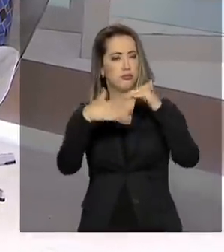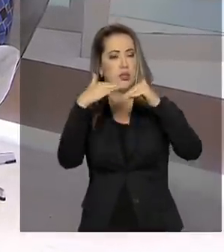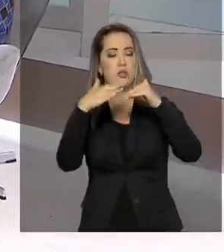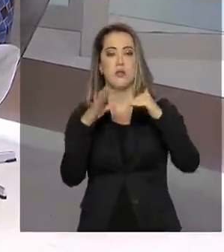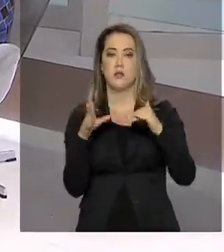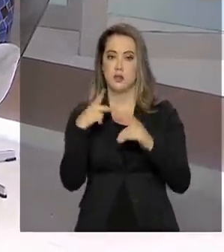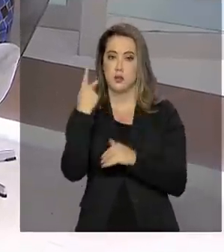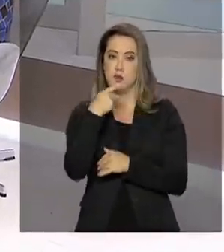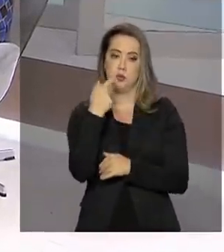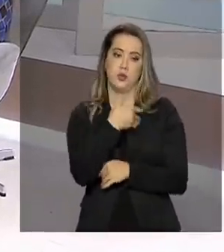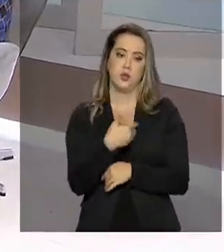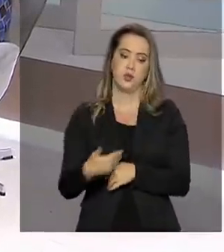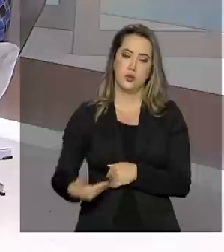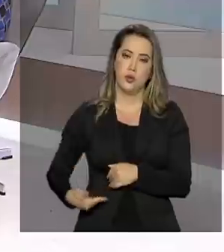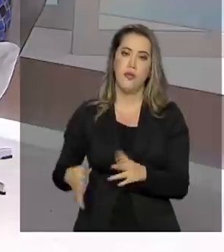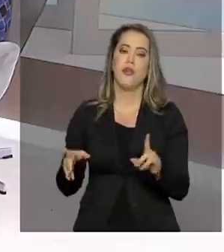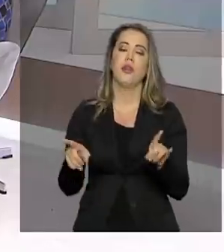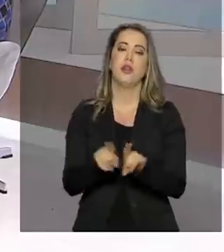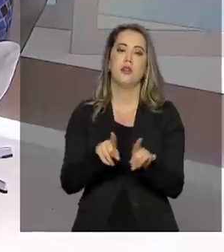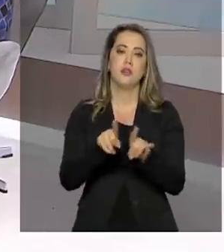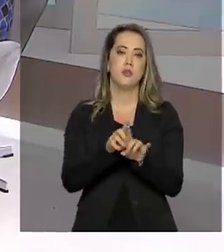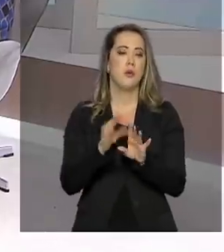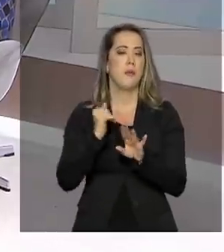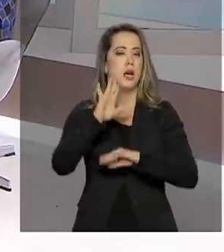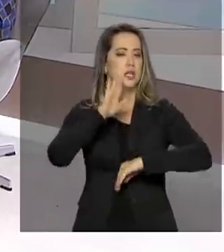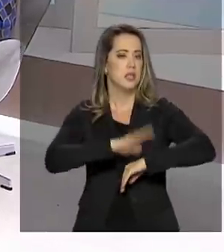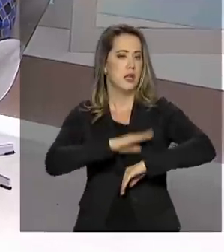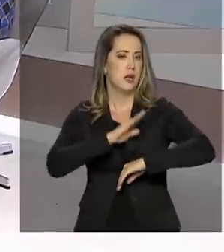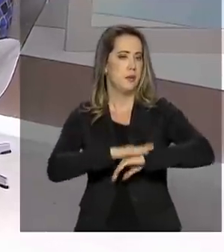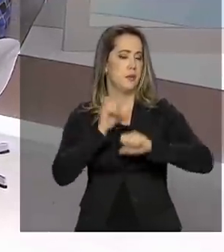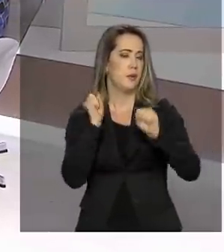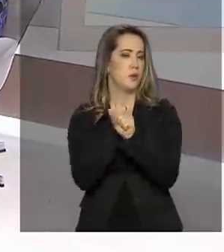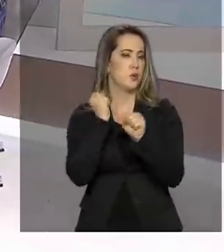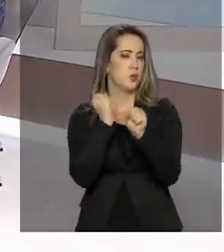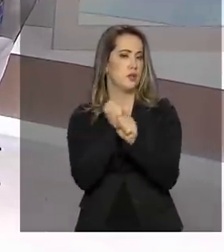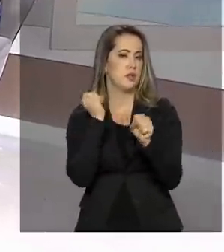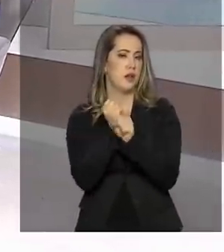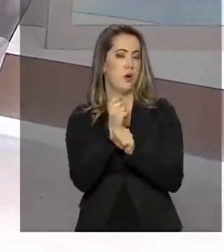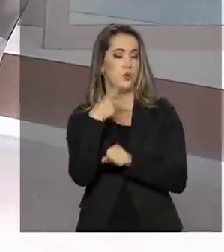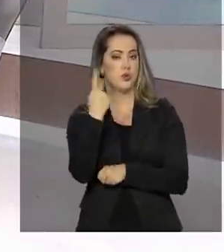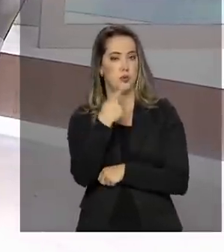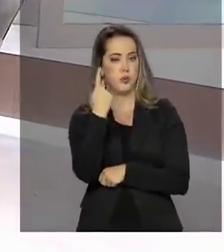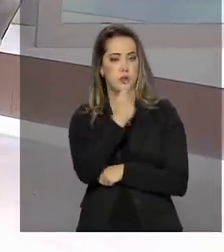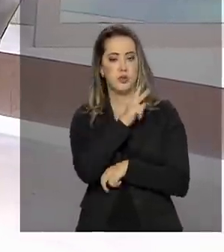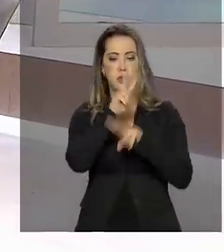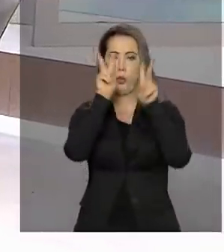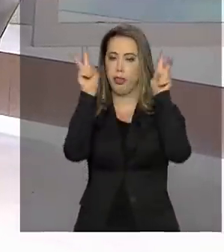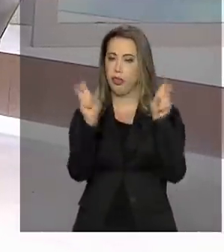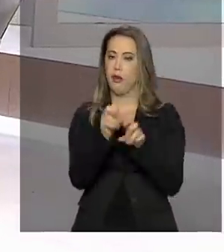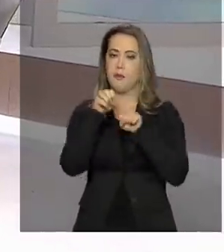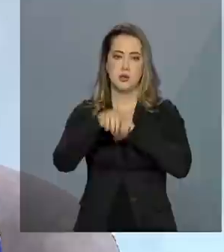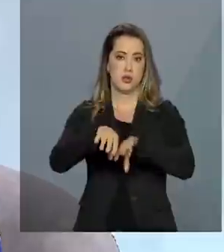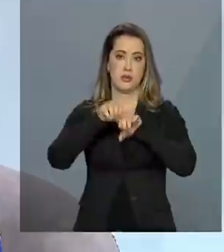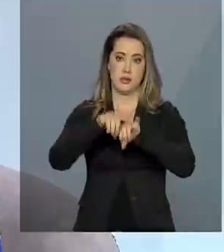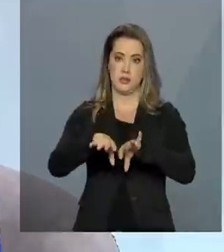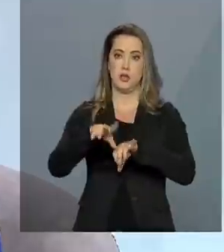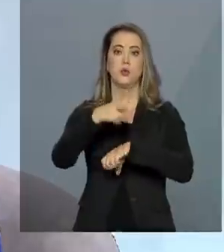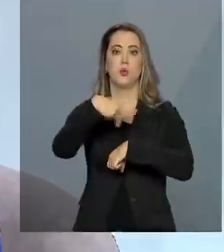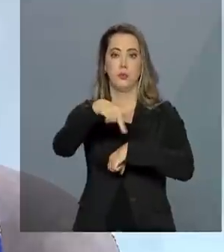políticas públicas, um horizonte de tempo maior para fazer essa construção de políticas públicas na área da educação no país?